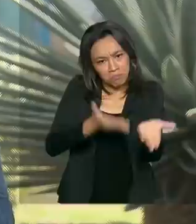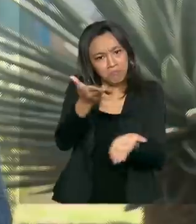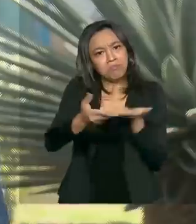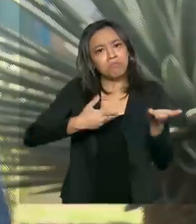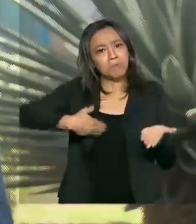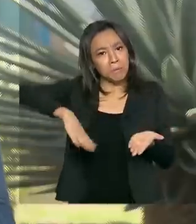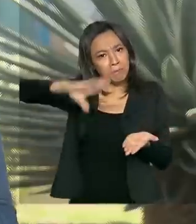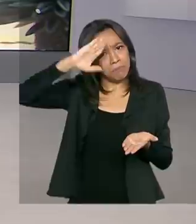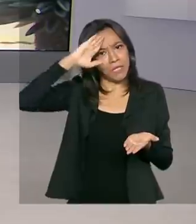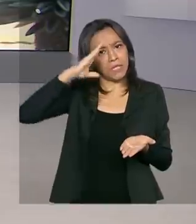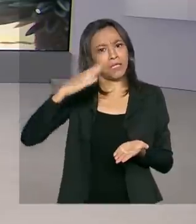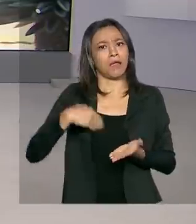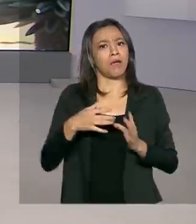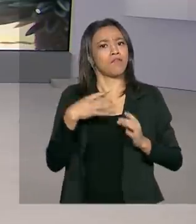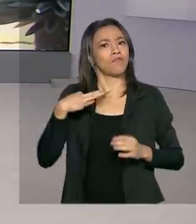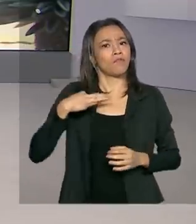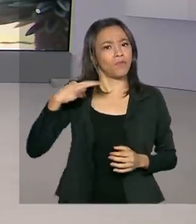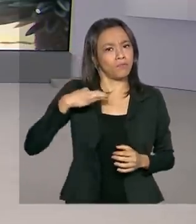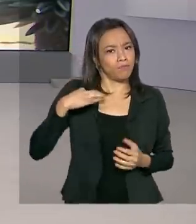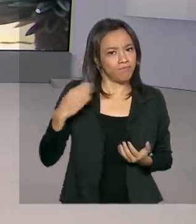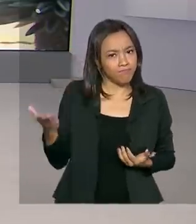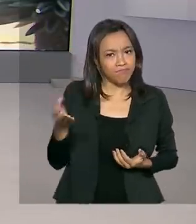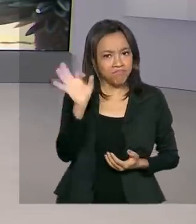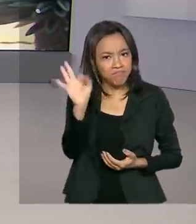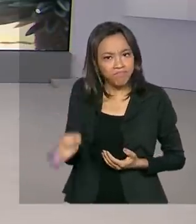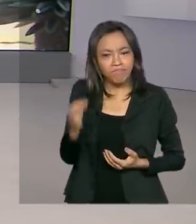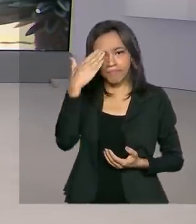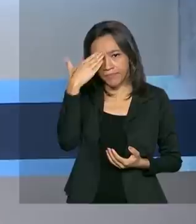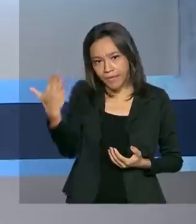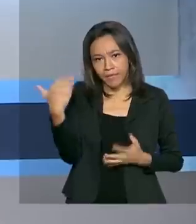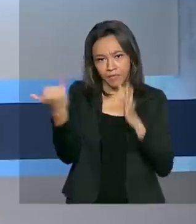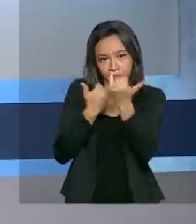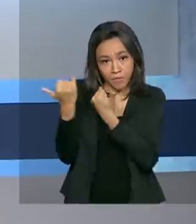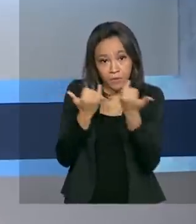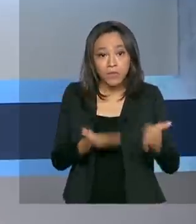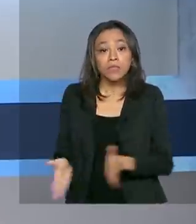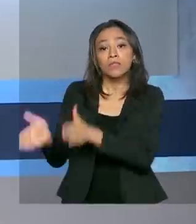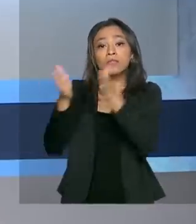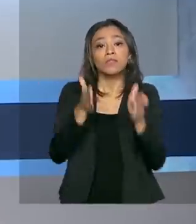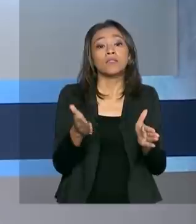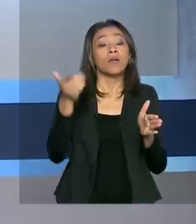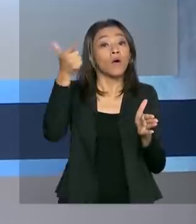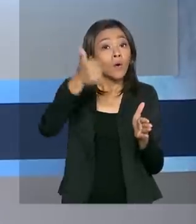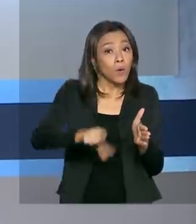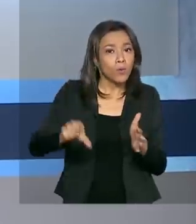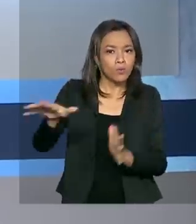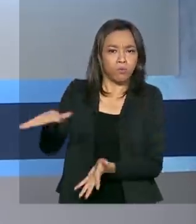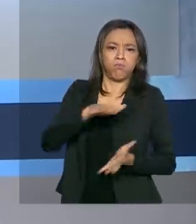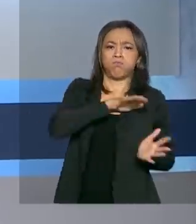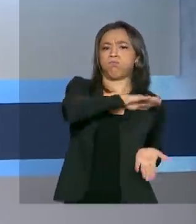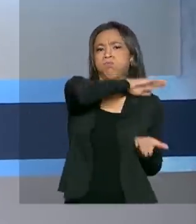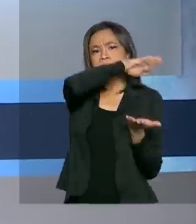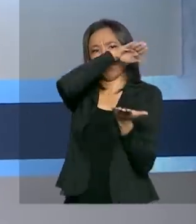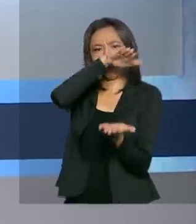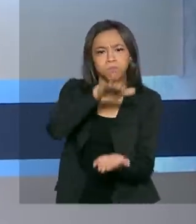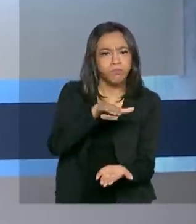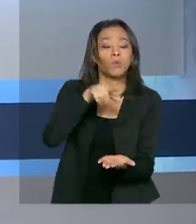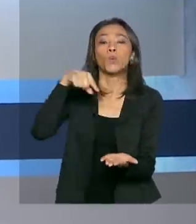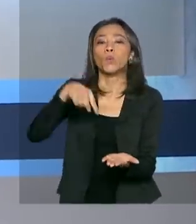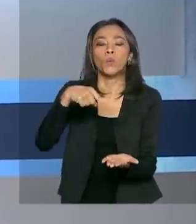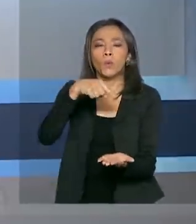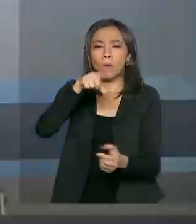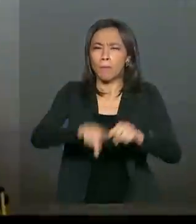voluntário. Renata. Tá certo, Selma. Muito obrigada pelas suas informações. E olha, mais um carregamento com equipamentos de